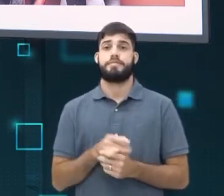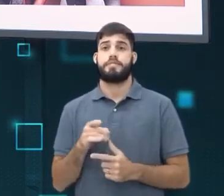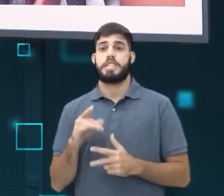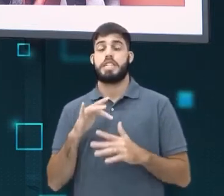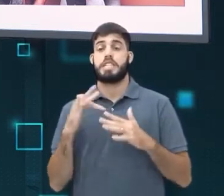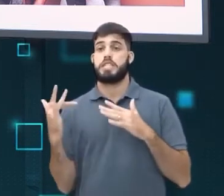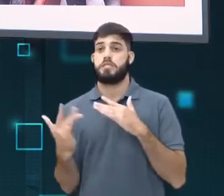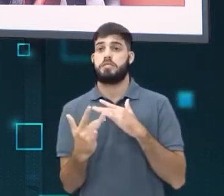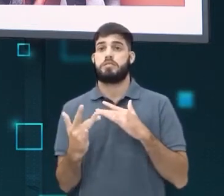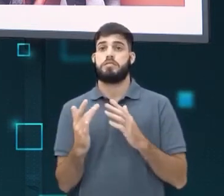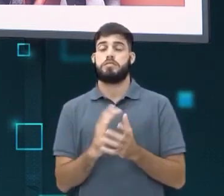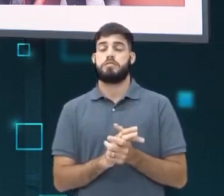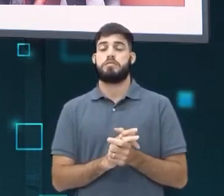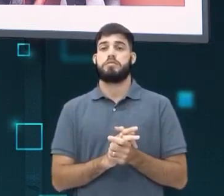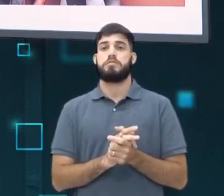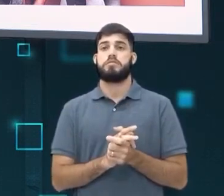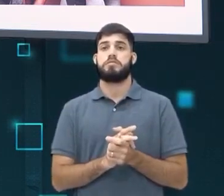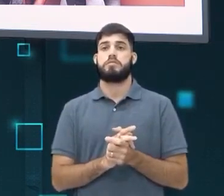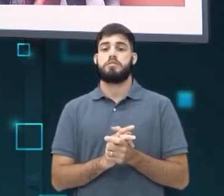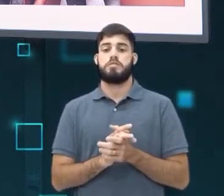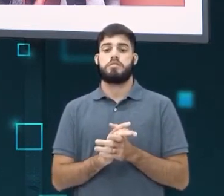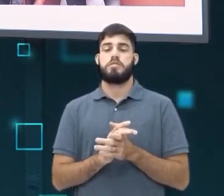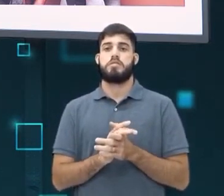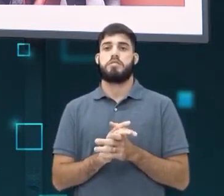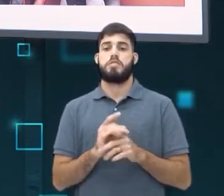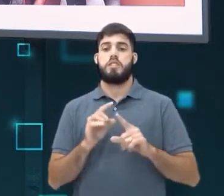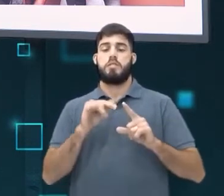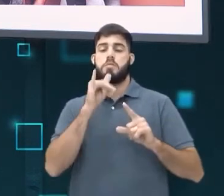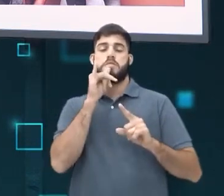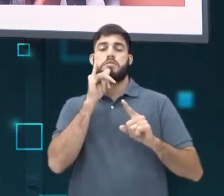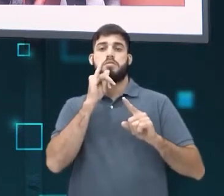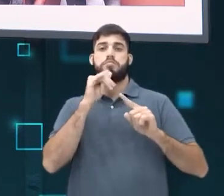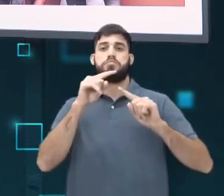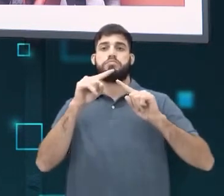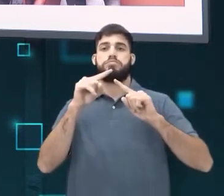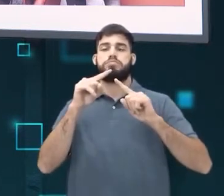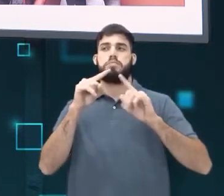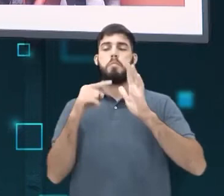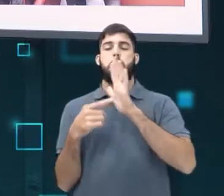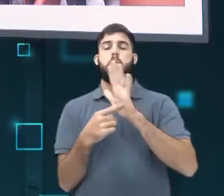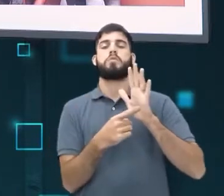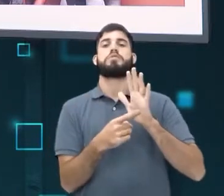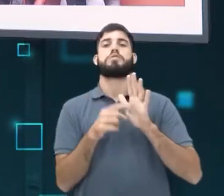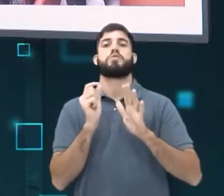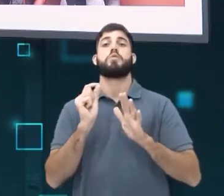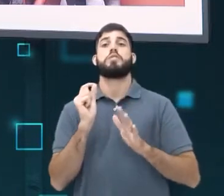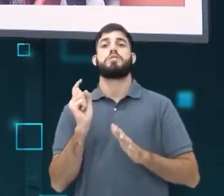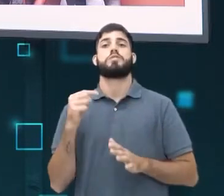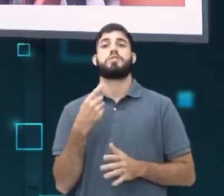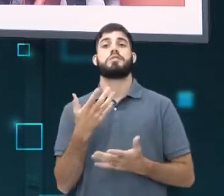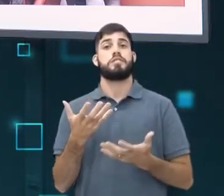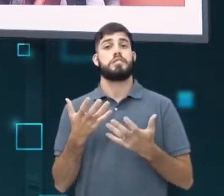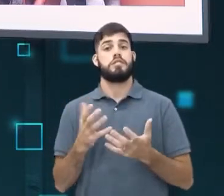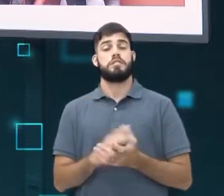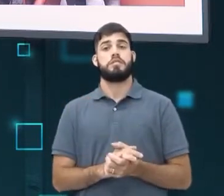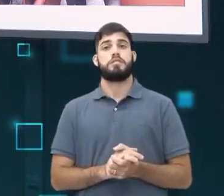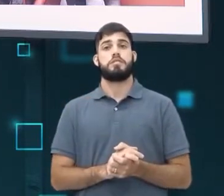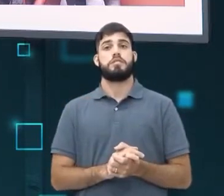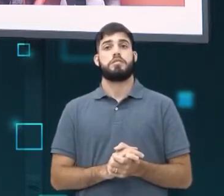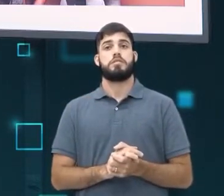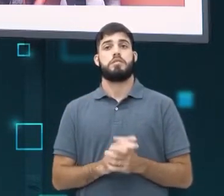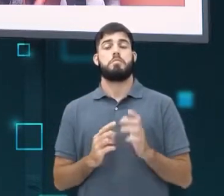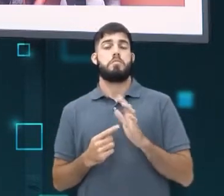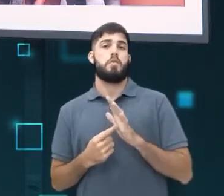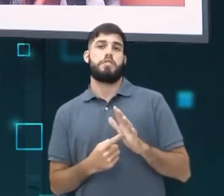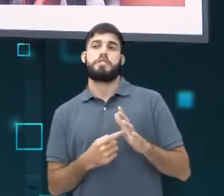sociais, elas são uma moldura. Nas redes sociais a gente só mostra o que a gente quer. Só mostra o